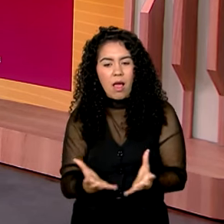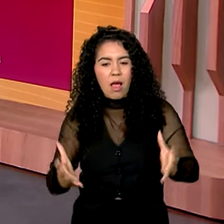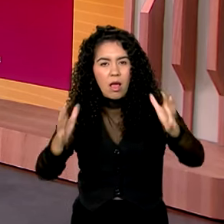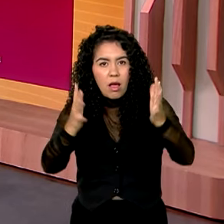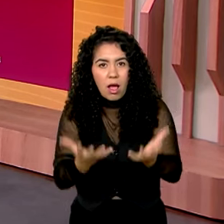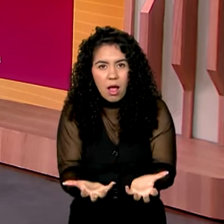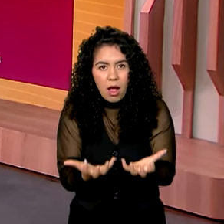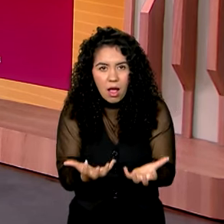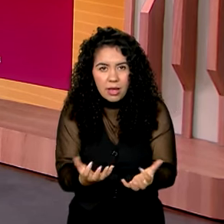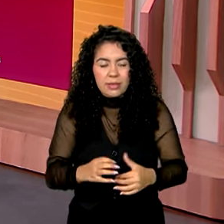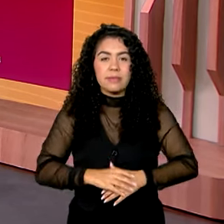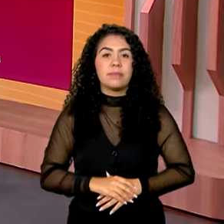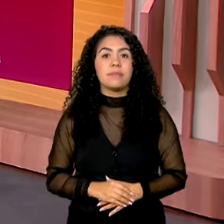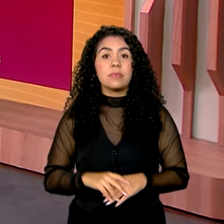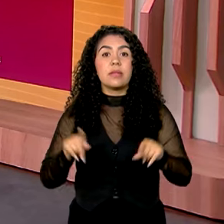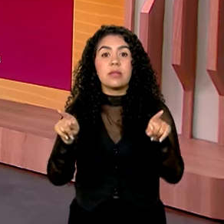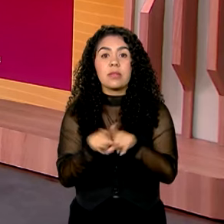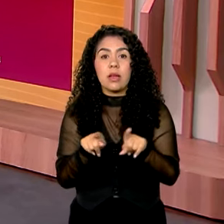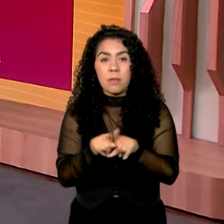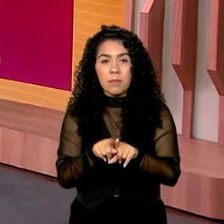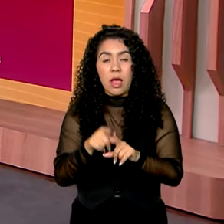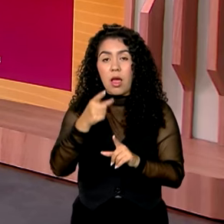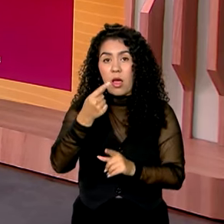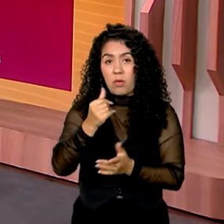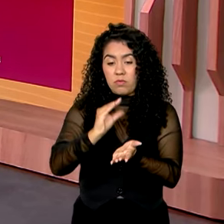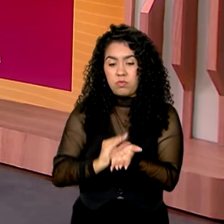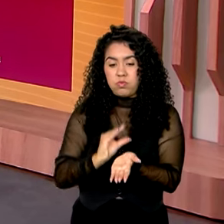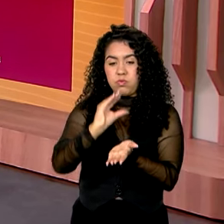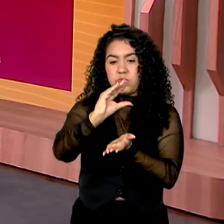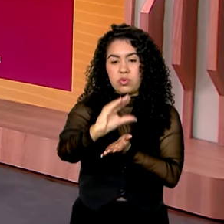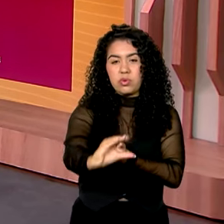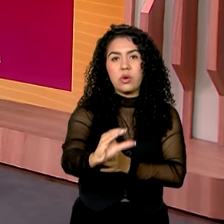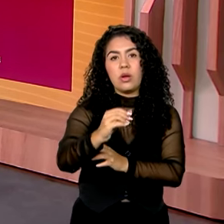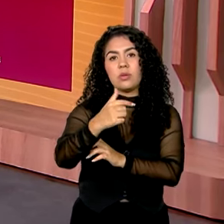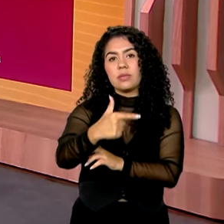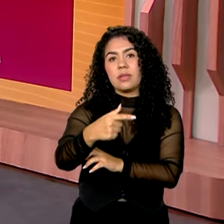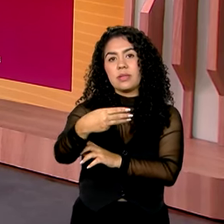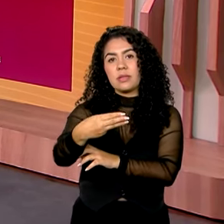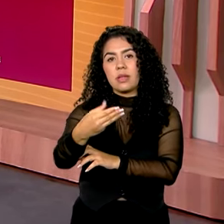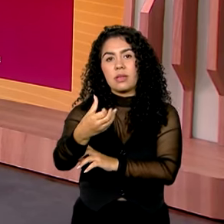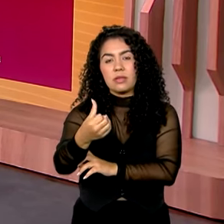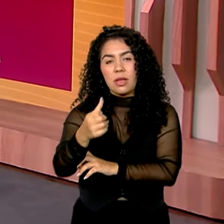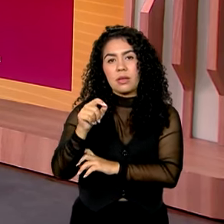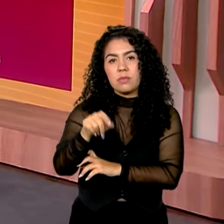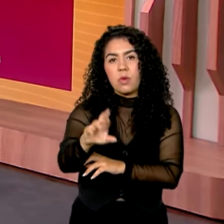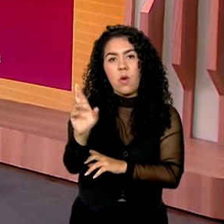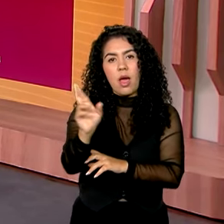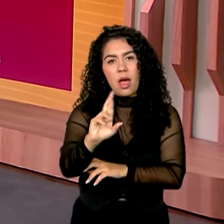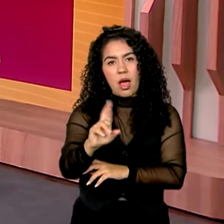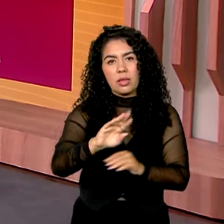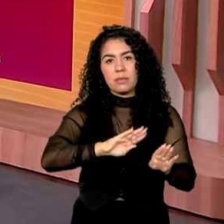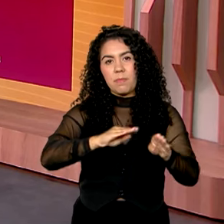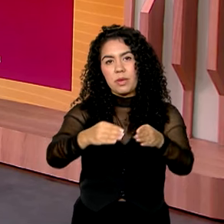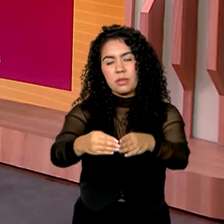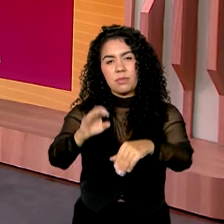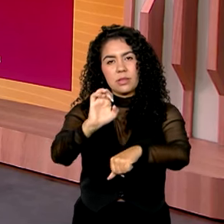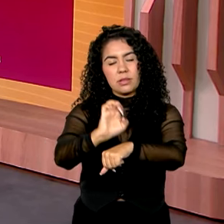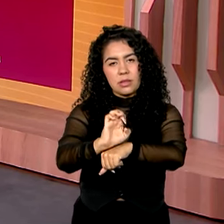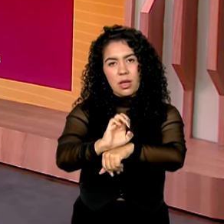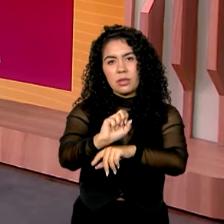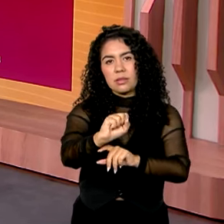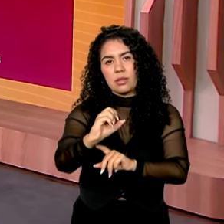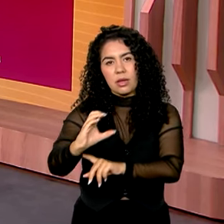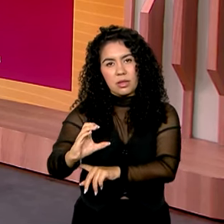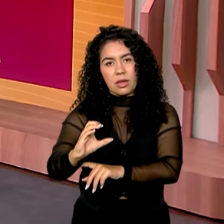ao município, 236 milhões de reais já foram transferidos só em 2024.